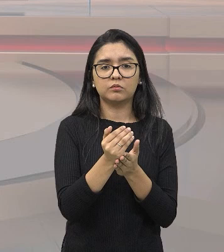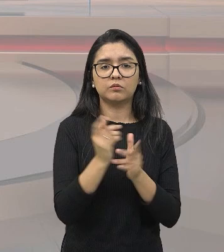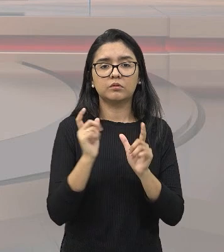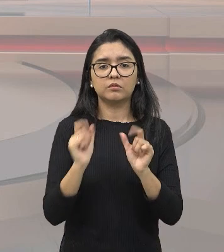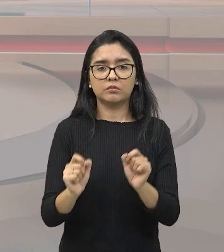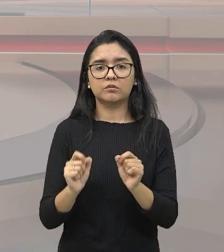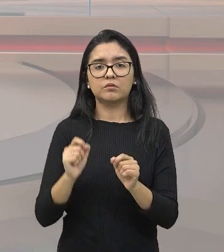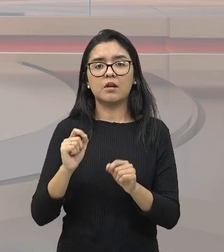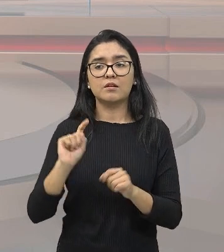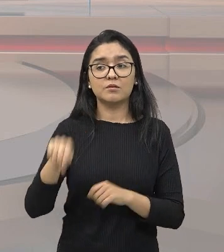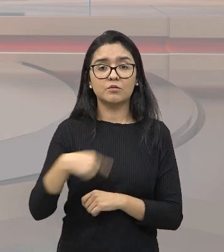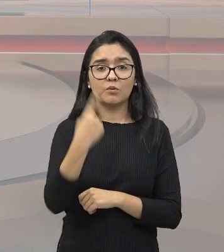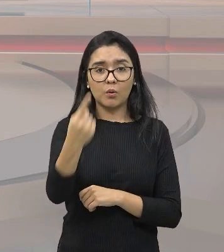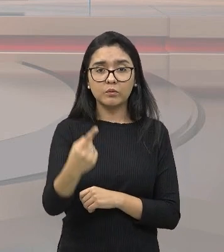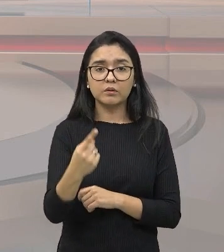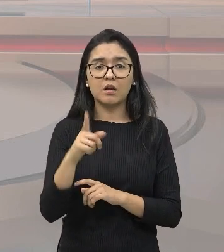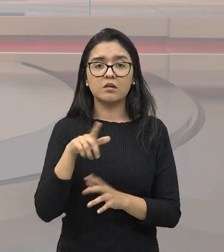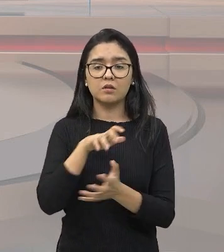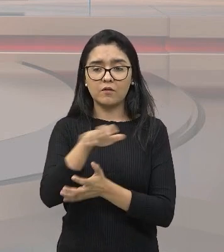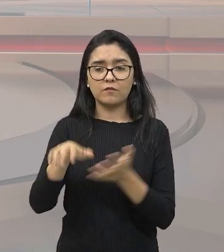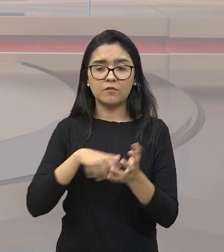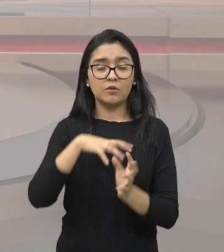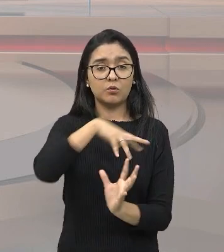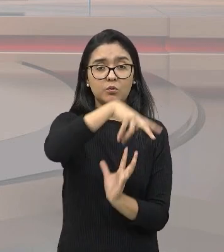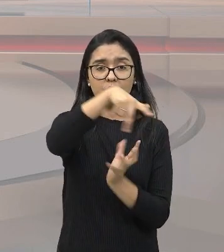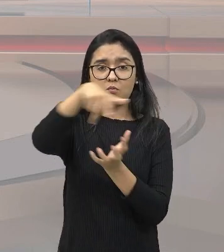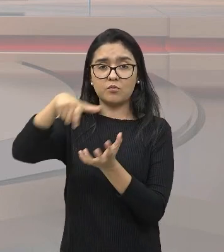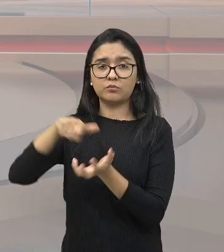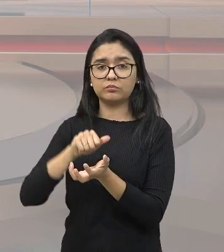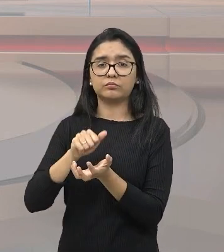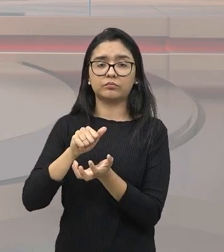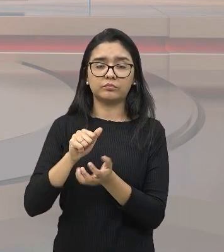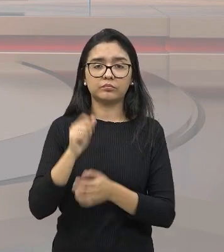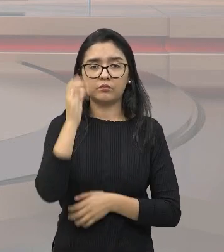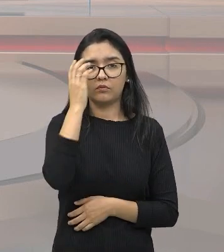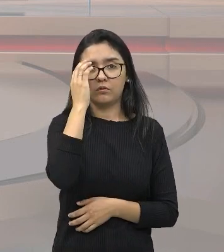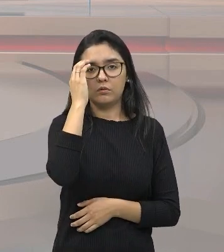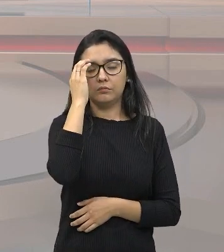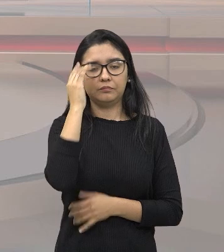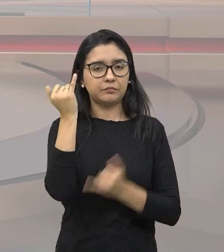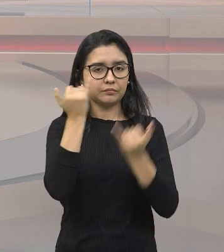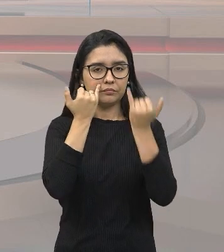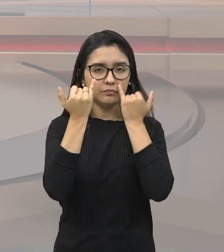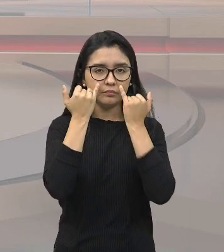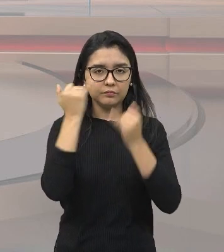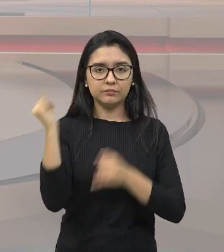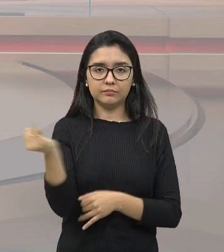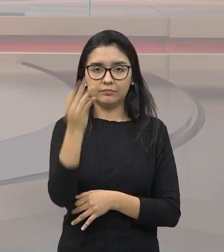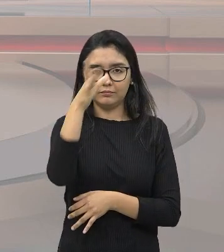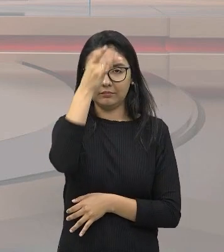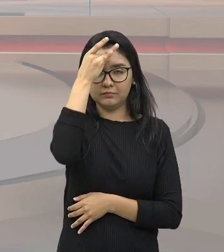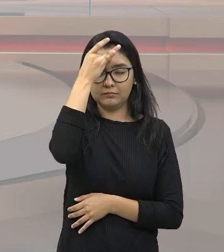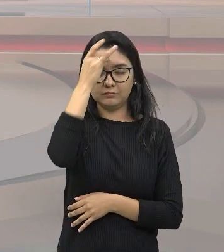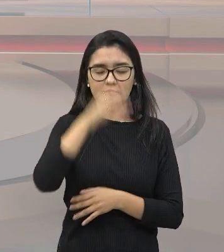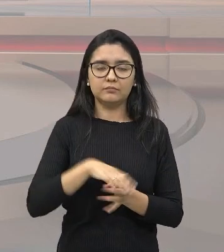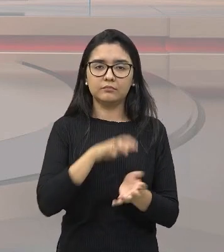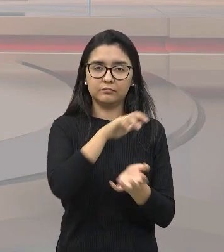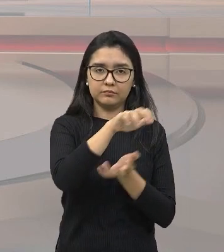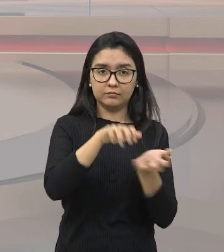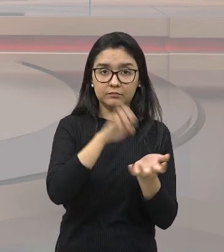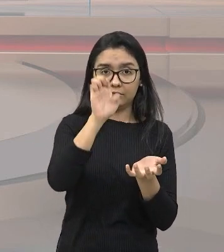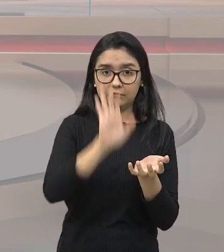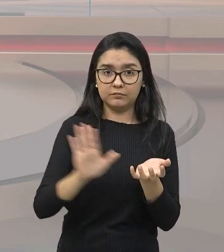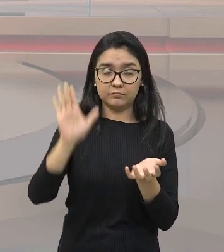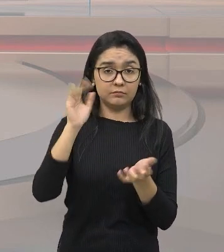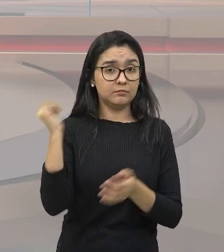das demais revoluções em todo o mundo. Tá bom? Informação importante. Grava aí. Revoluções europeias são